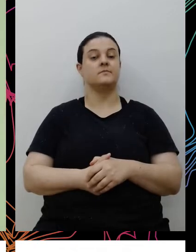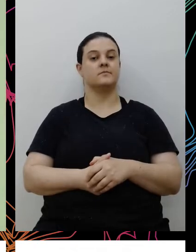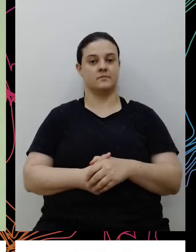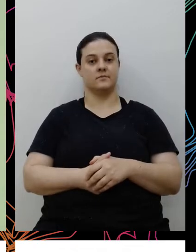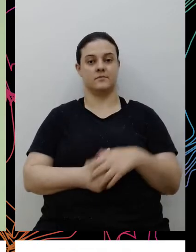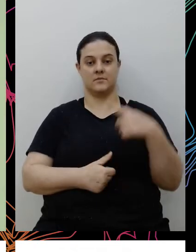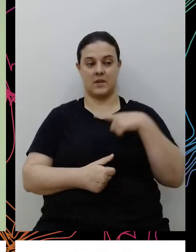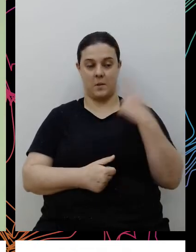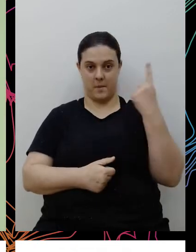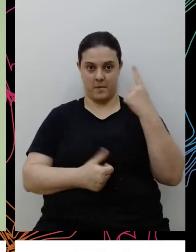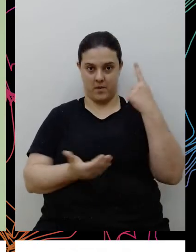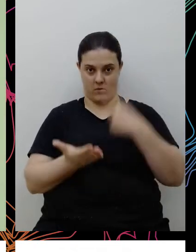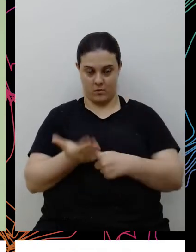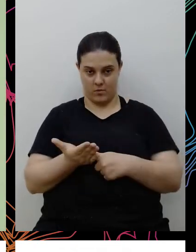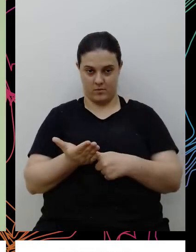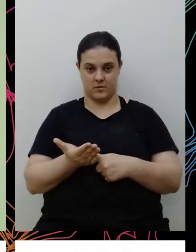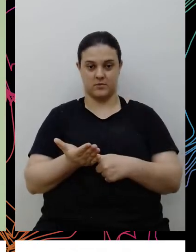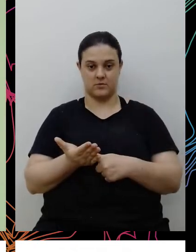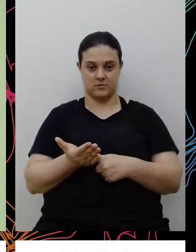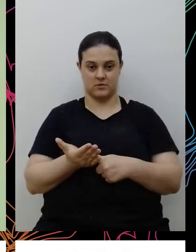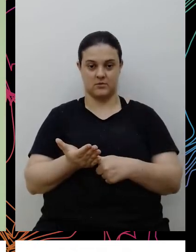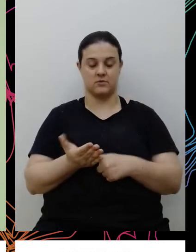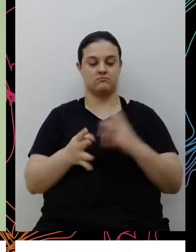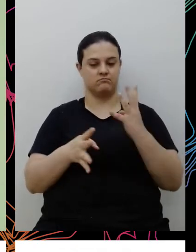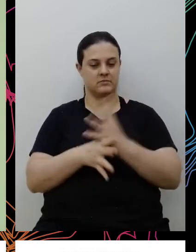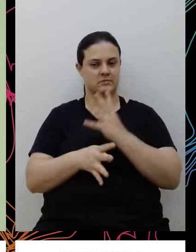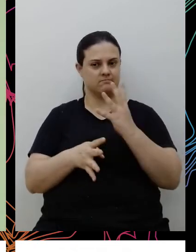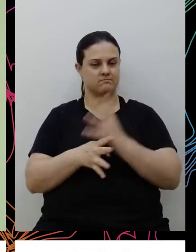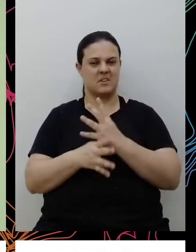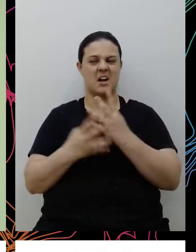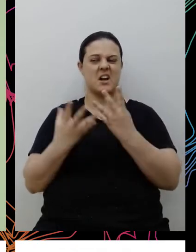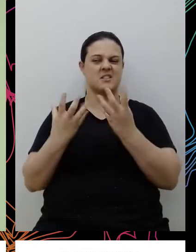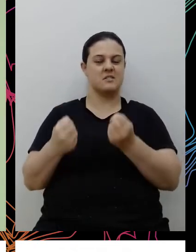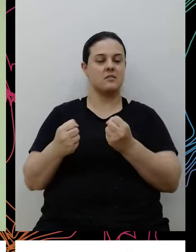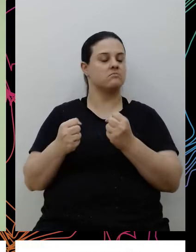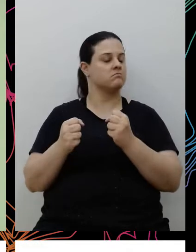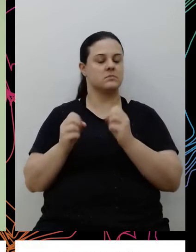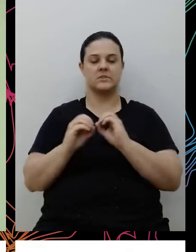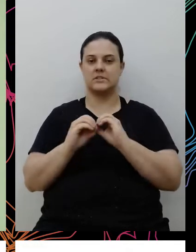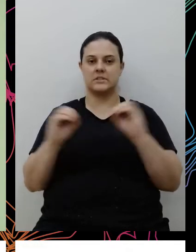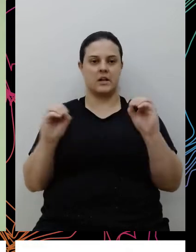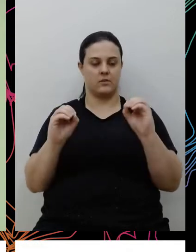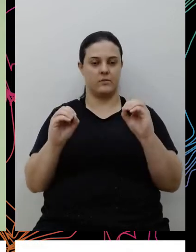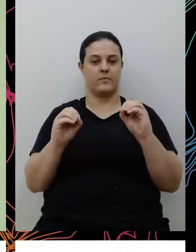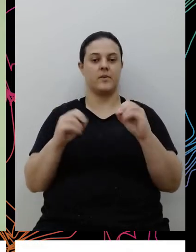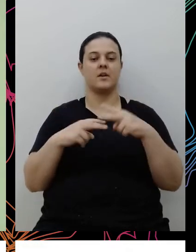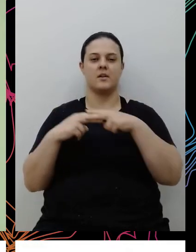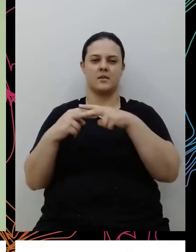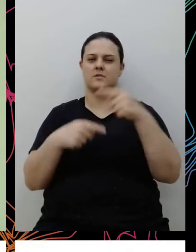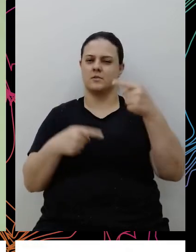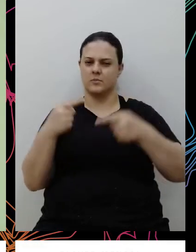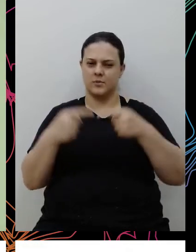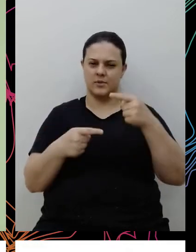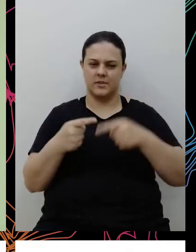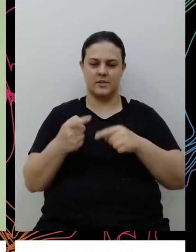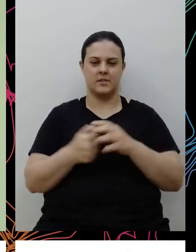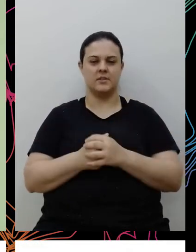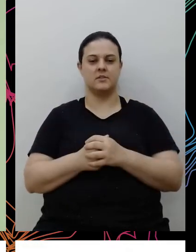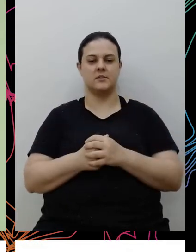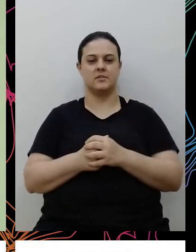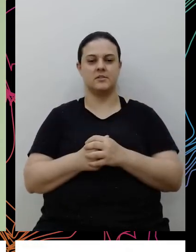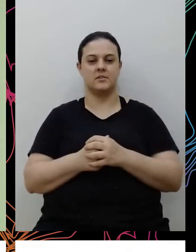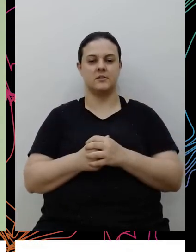compromisso que é o compromisso de tolerância zero ao racismo e à discriminação, revisão de política, revisão de